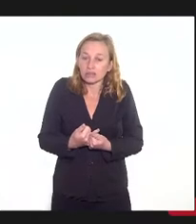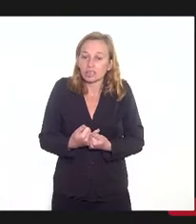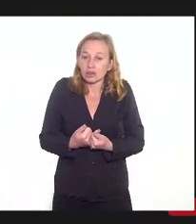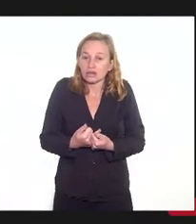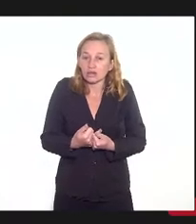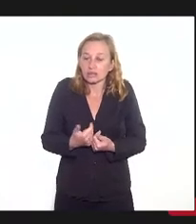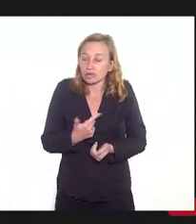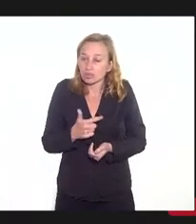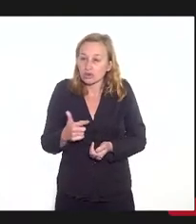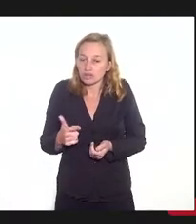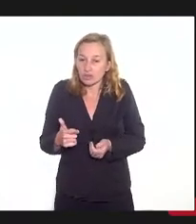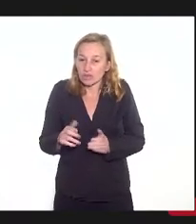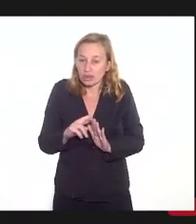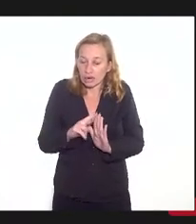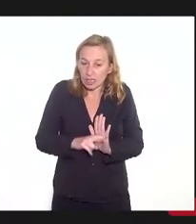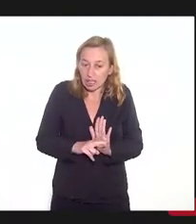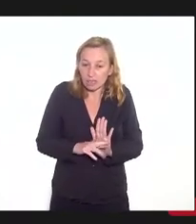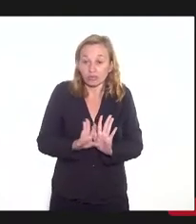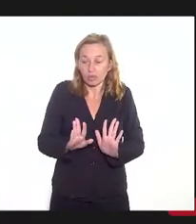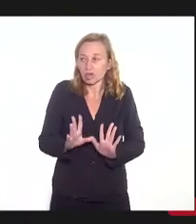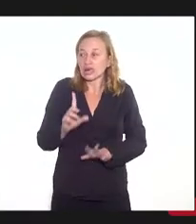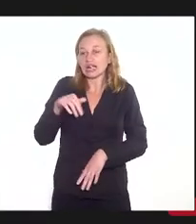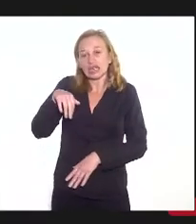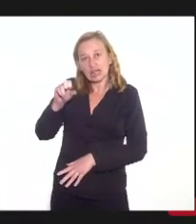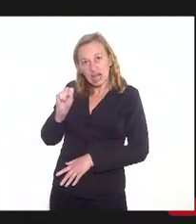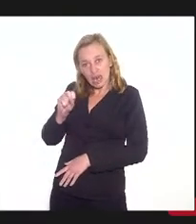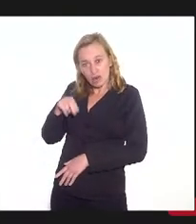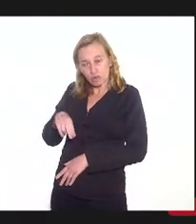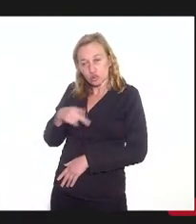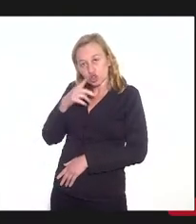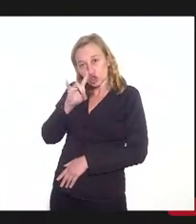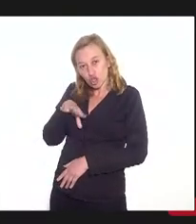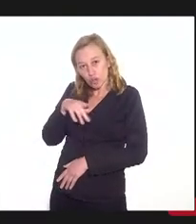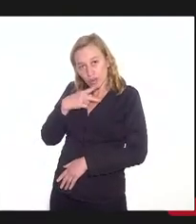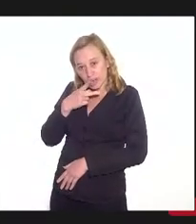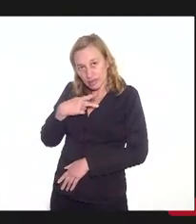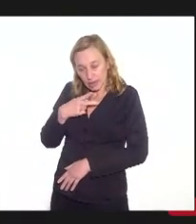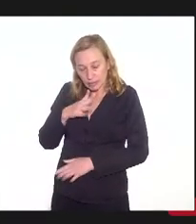Ô Nelson, olha só, eu acho que só para esclarecer,